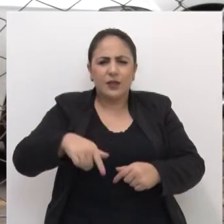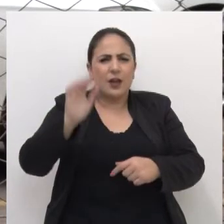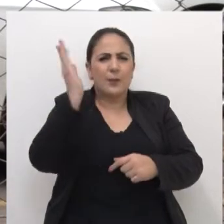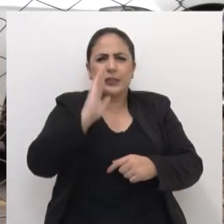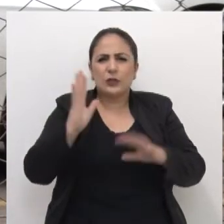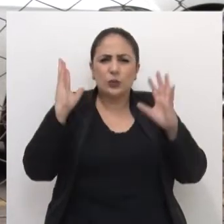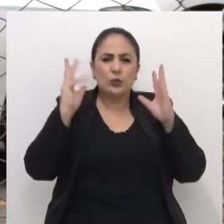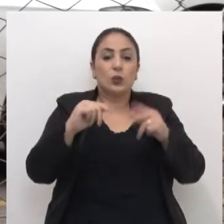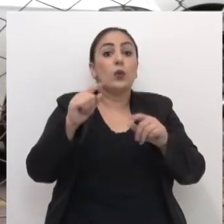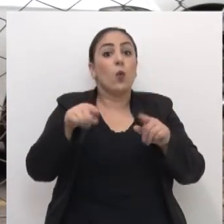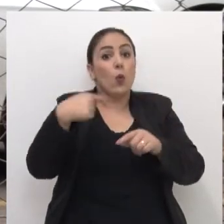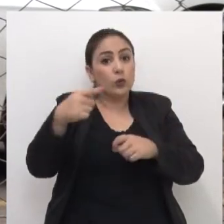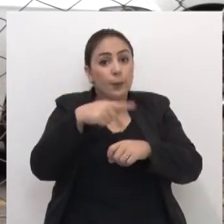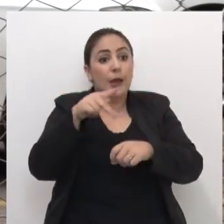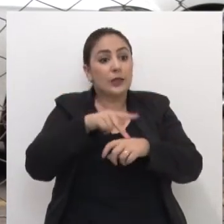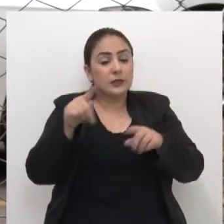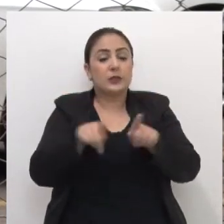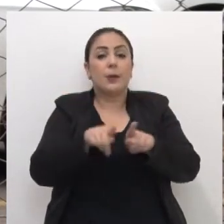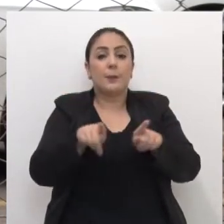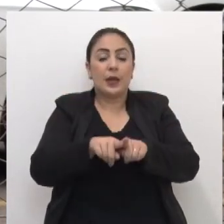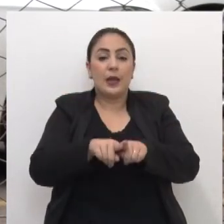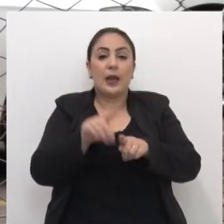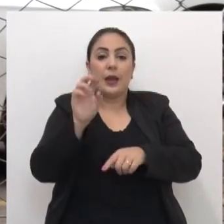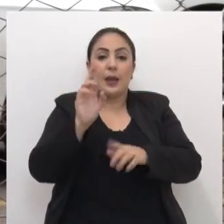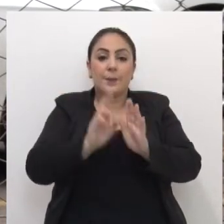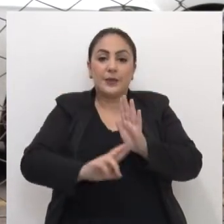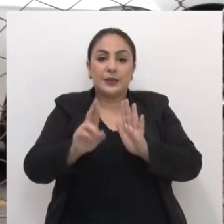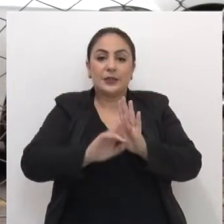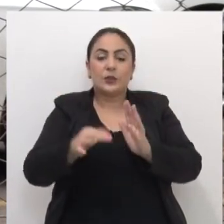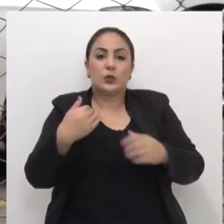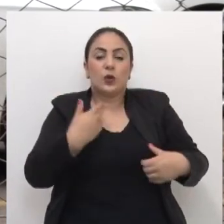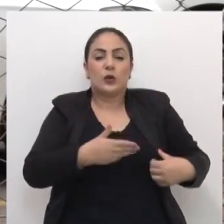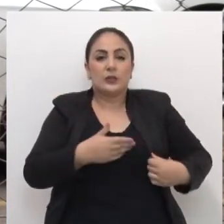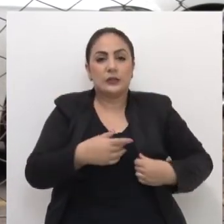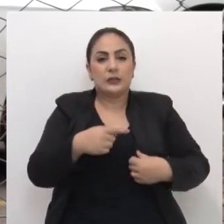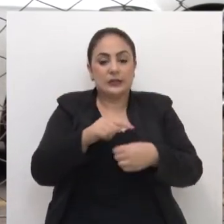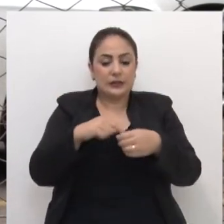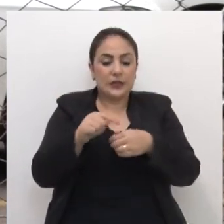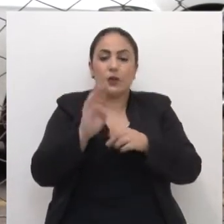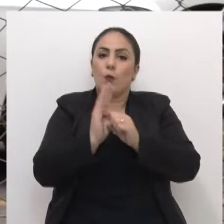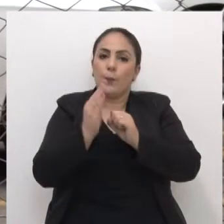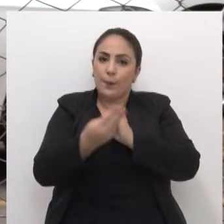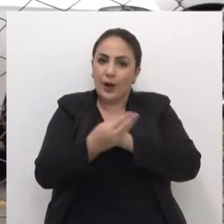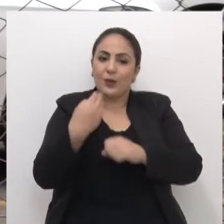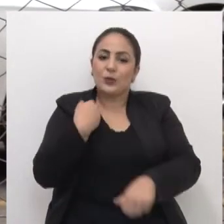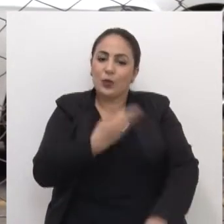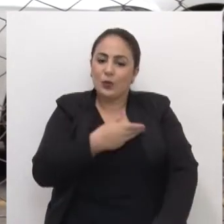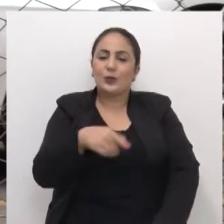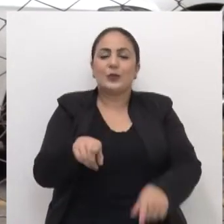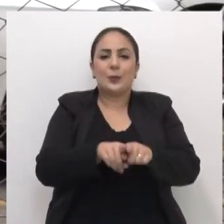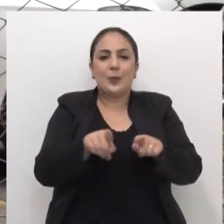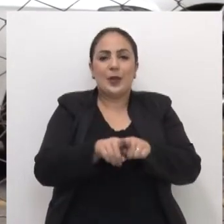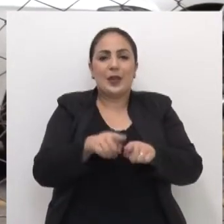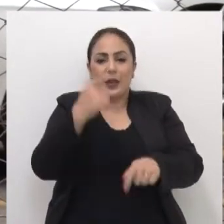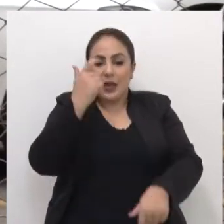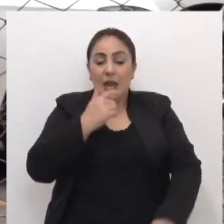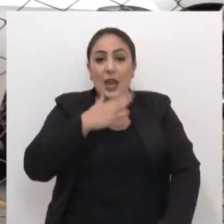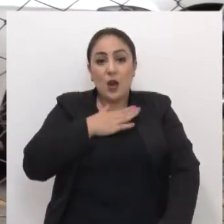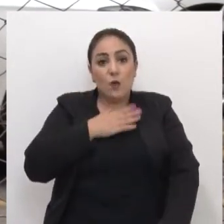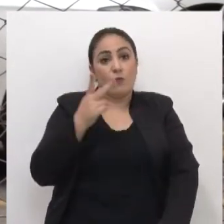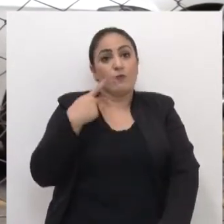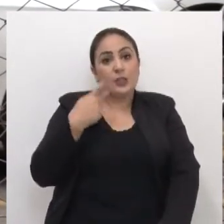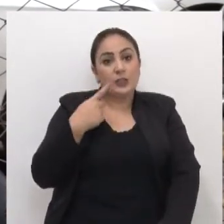afora aí, inclusive fora do Brasil, né, representando a nossa cidade. Inclusive o nosso bairro, onde a gente representa como